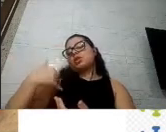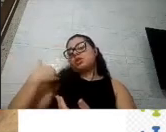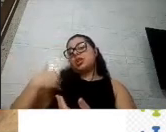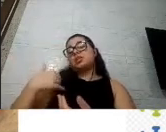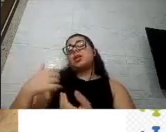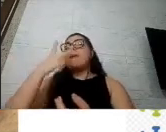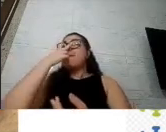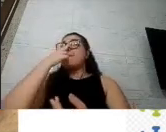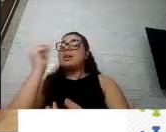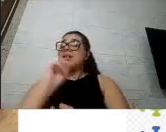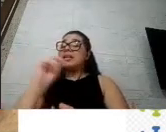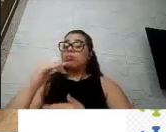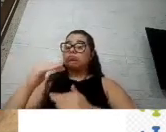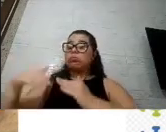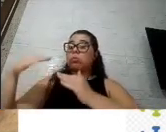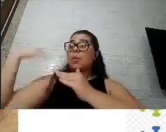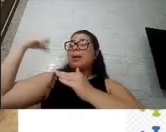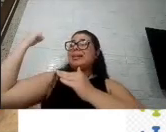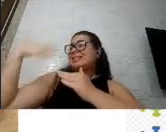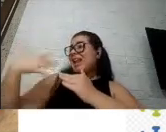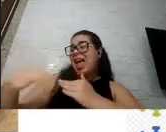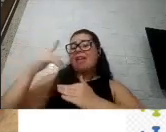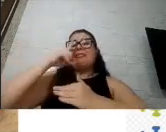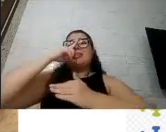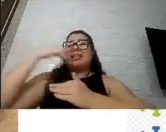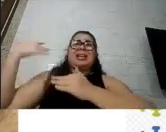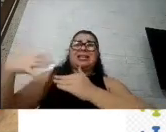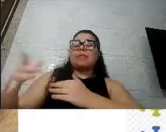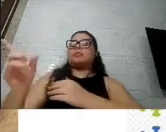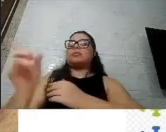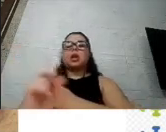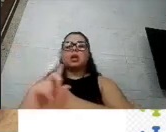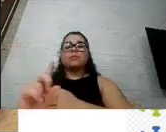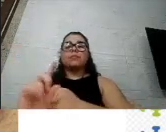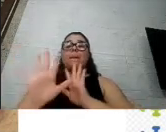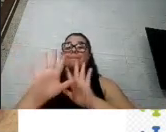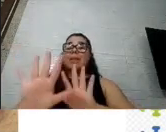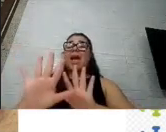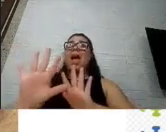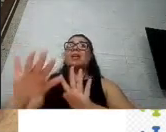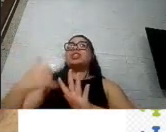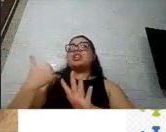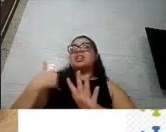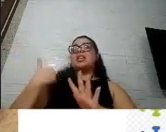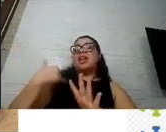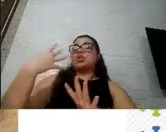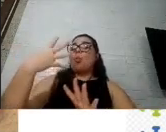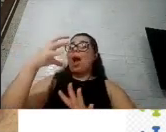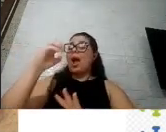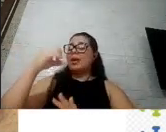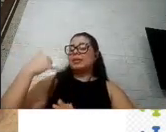para quadros mais graves o que é diferente para os adultos com mais de 40 anos dentre os fatores de risco